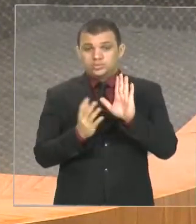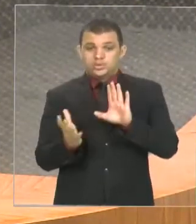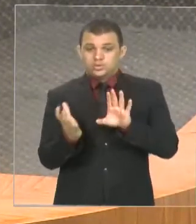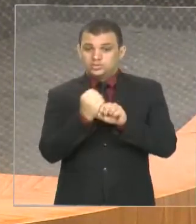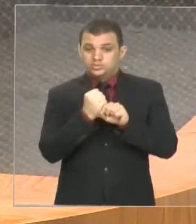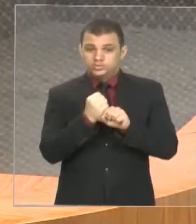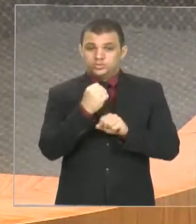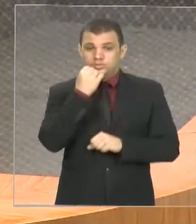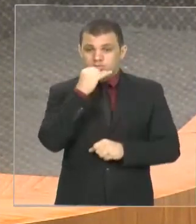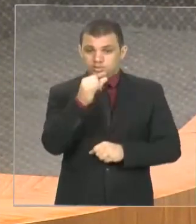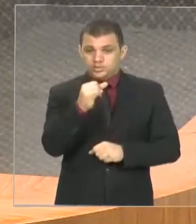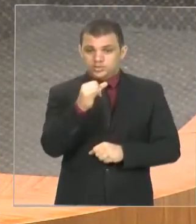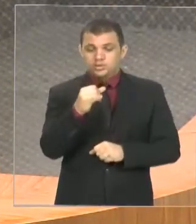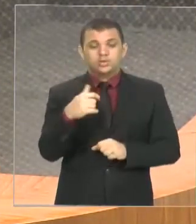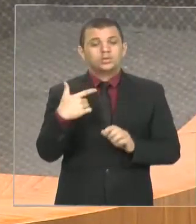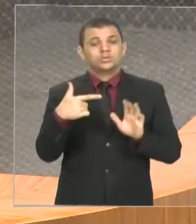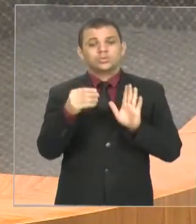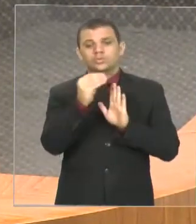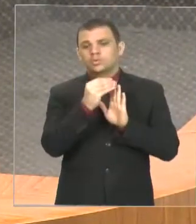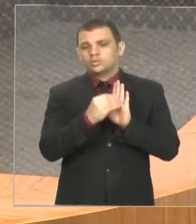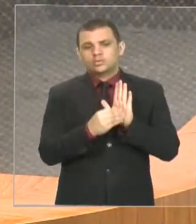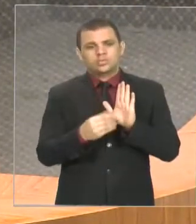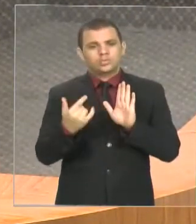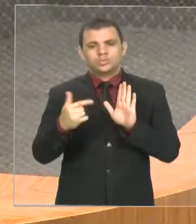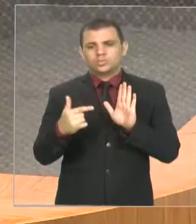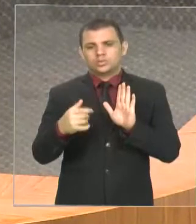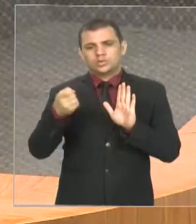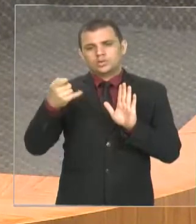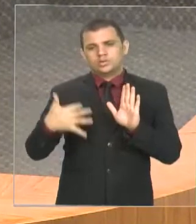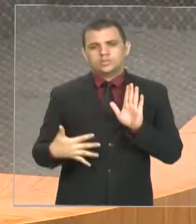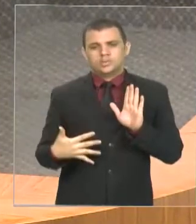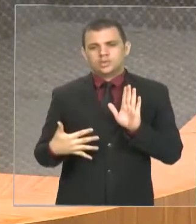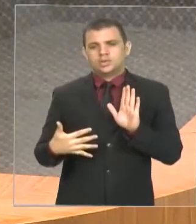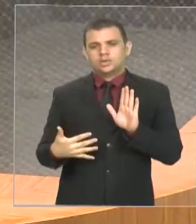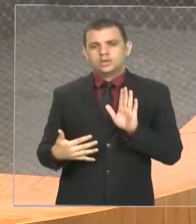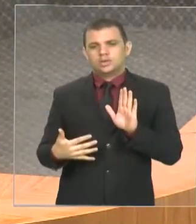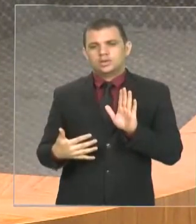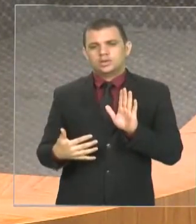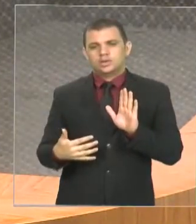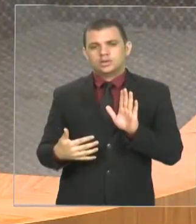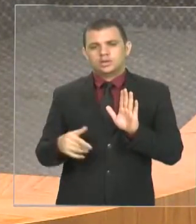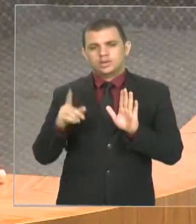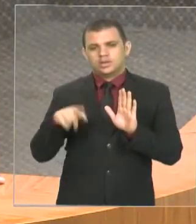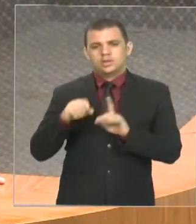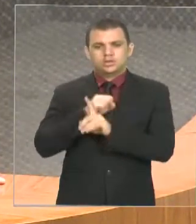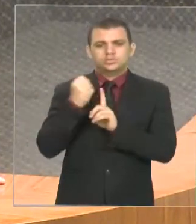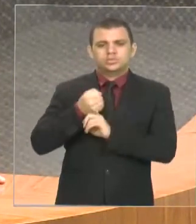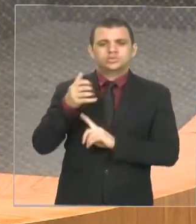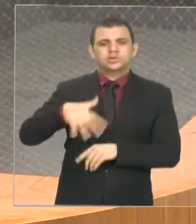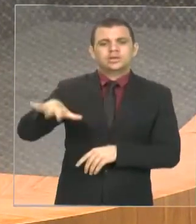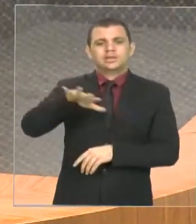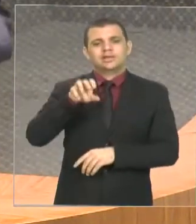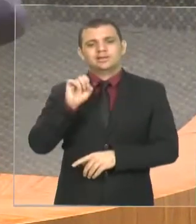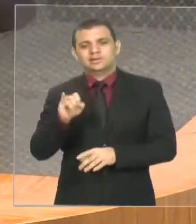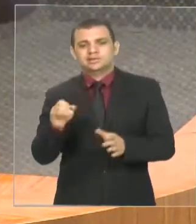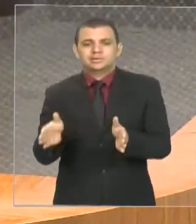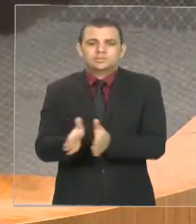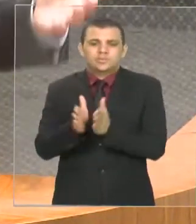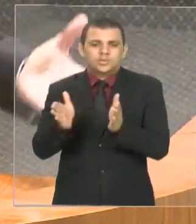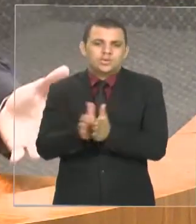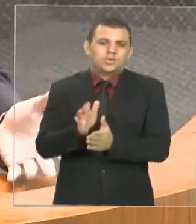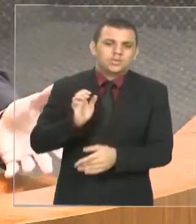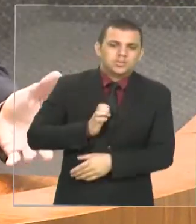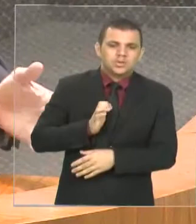nenhum dos itens, leva em consideração a questão social. Então, é importante que a gente